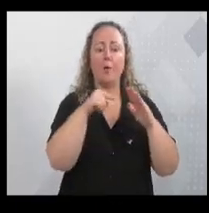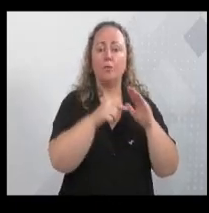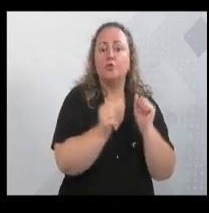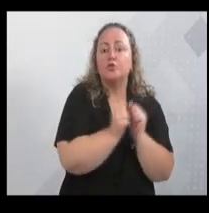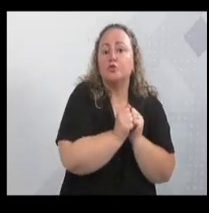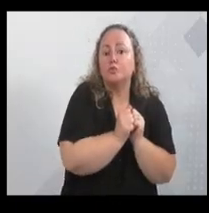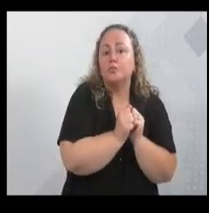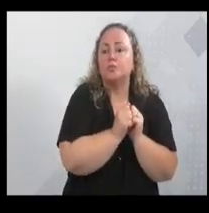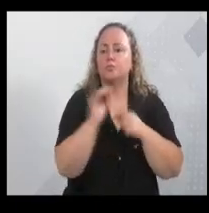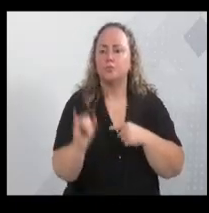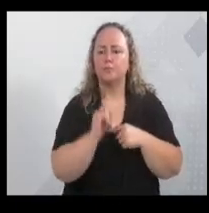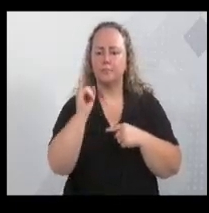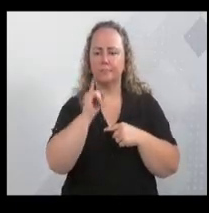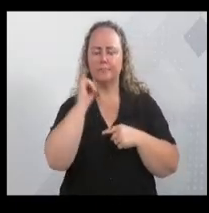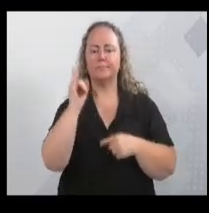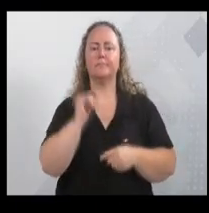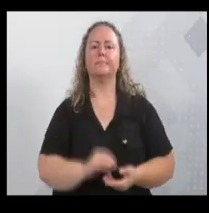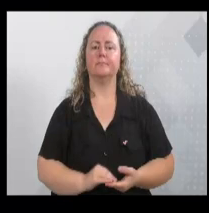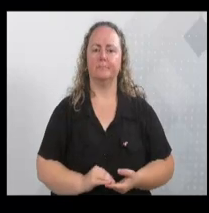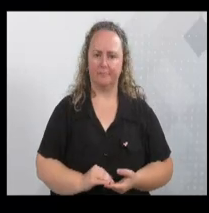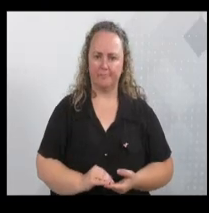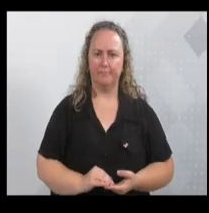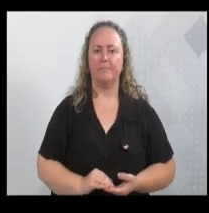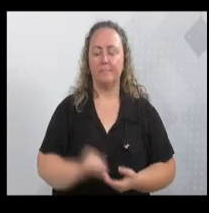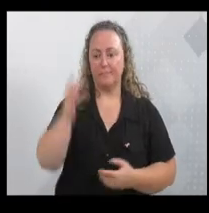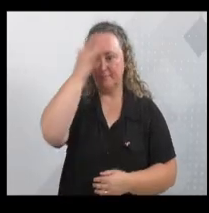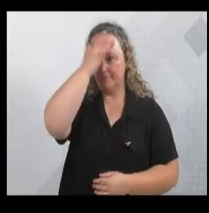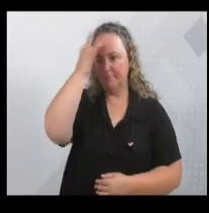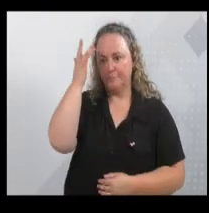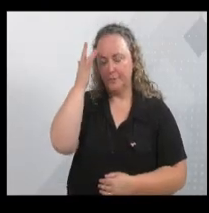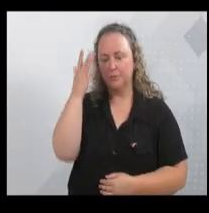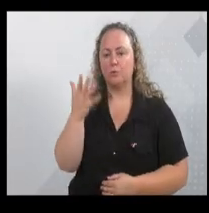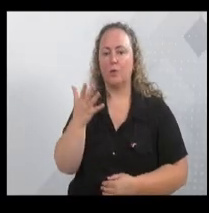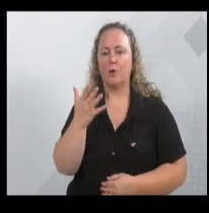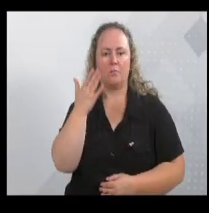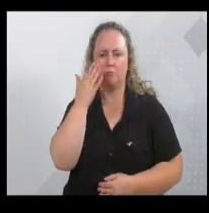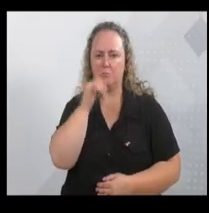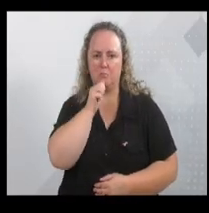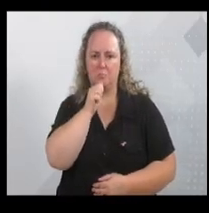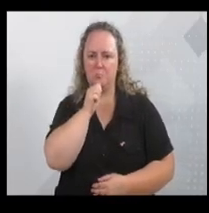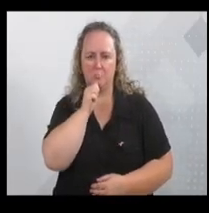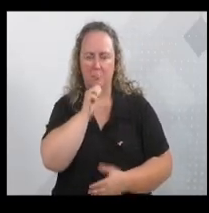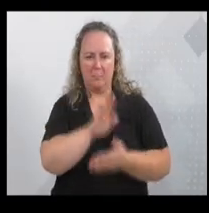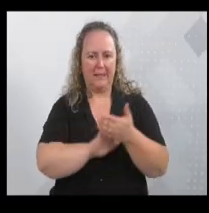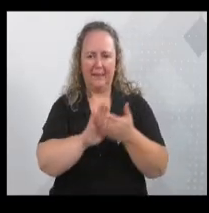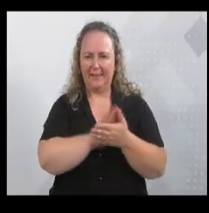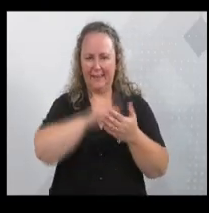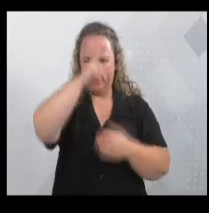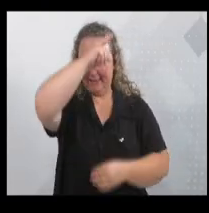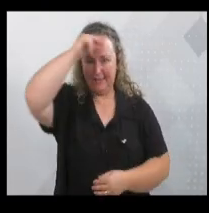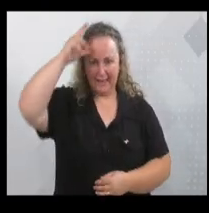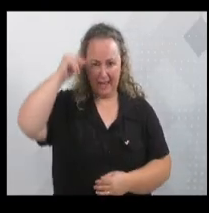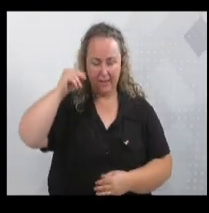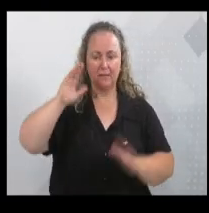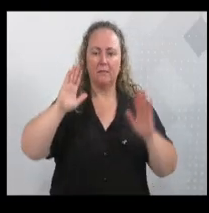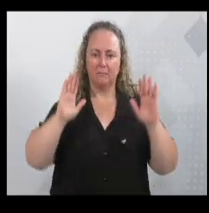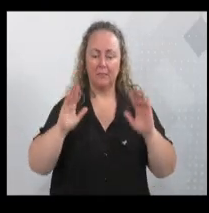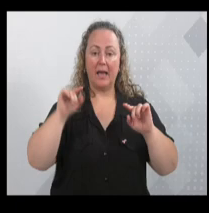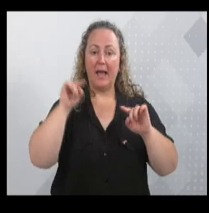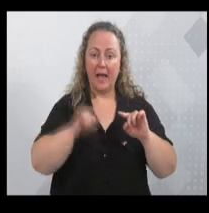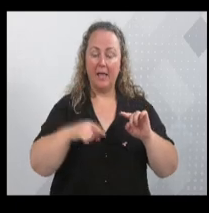importante essas pessoas que não aparecem nas lives da Prefeitura, estas que precisam ser